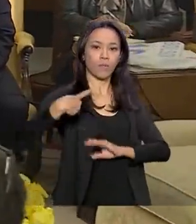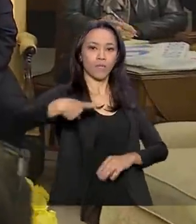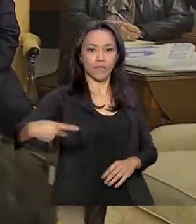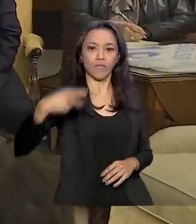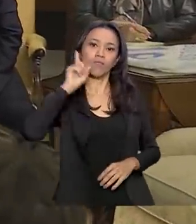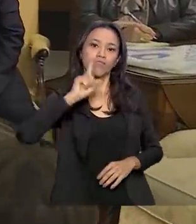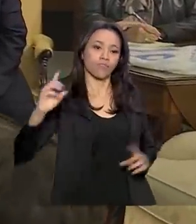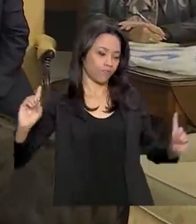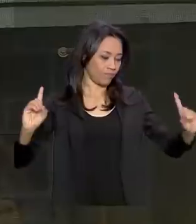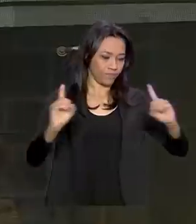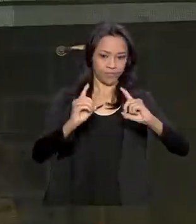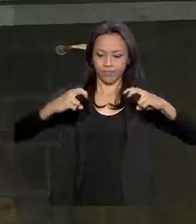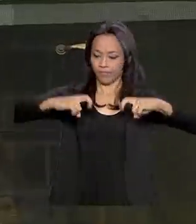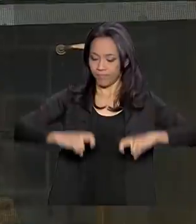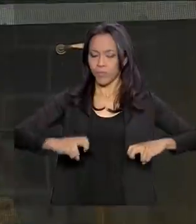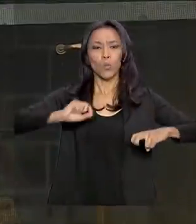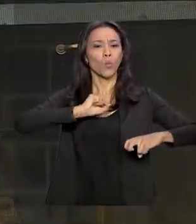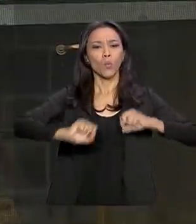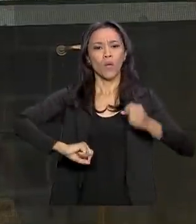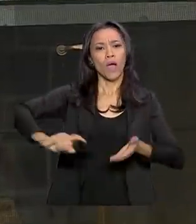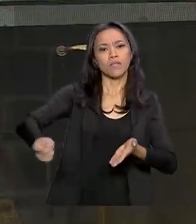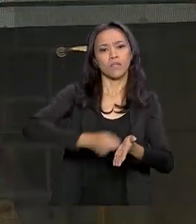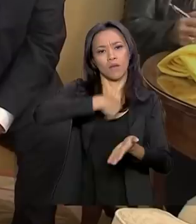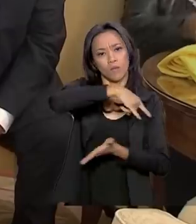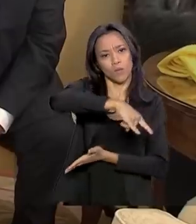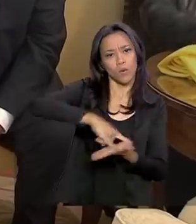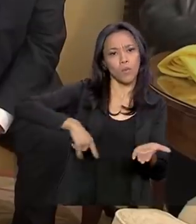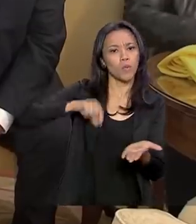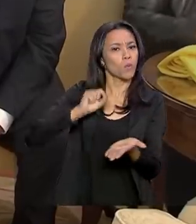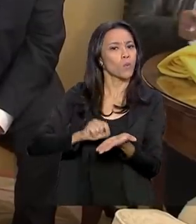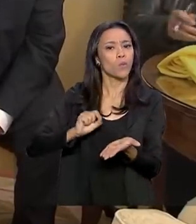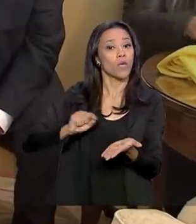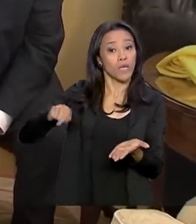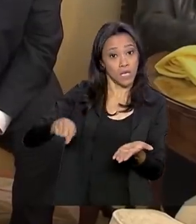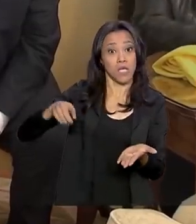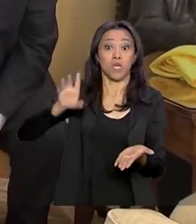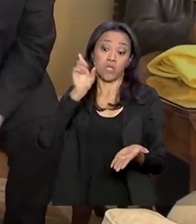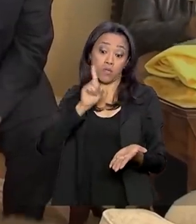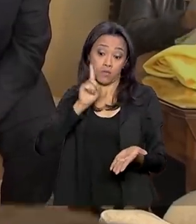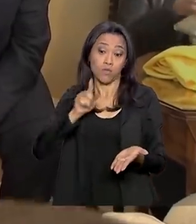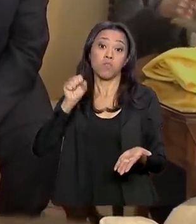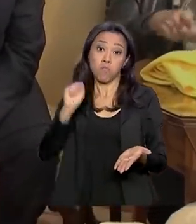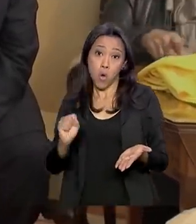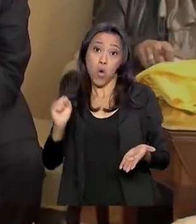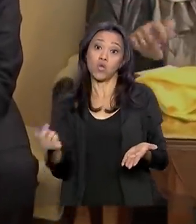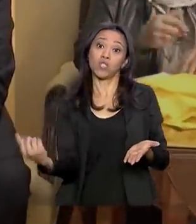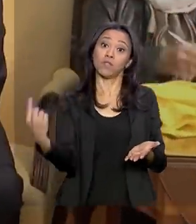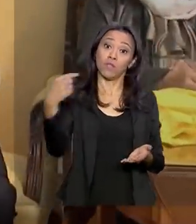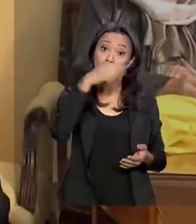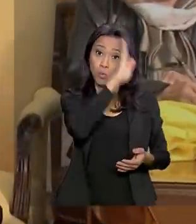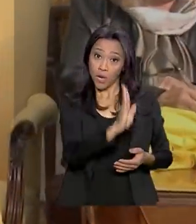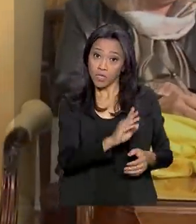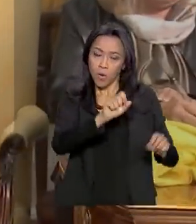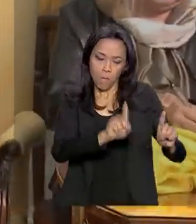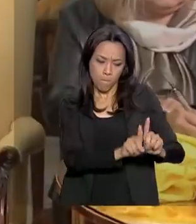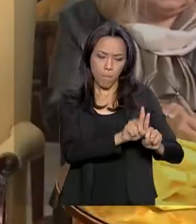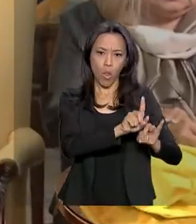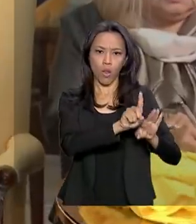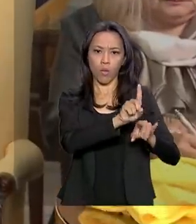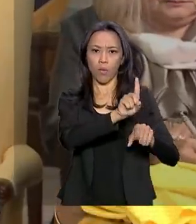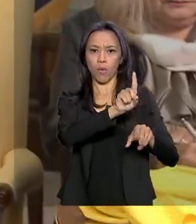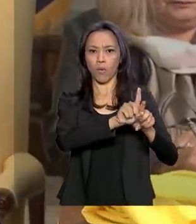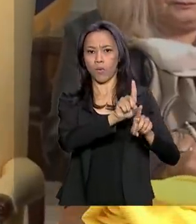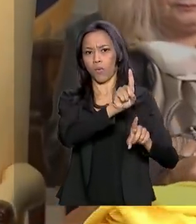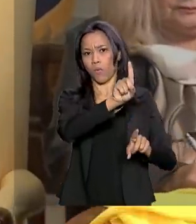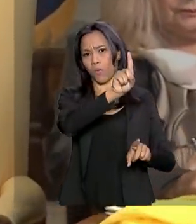Donald Trump. Lá, foi assinado um acordo que permite aos Estados Unidos lançarem satélites da base de Alcântara, no Maranhão.